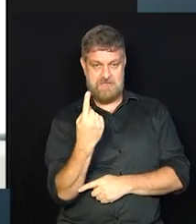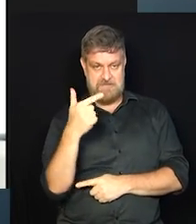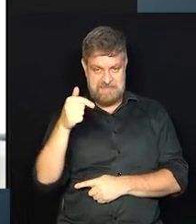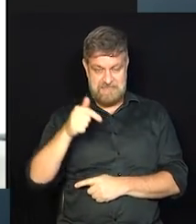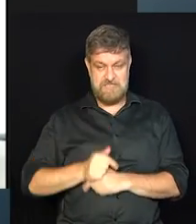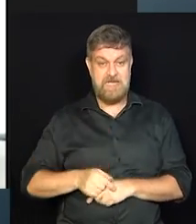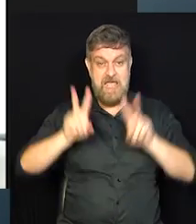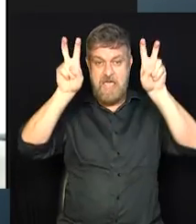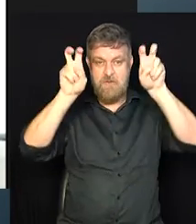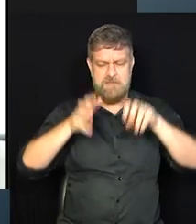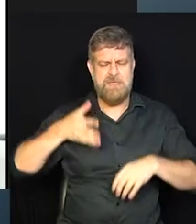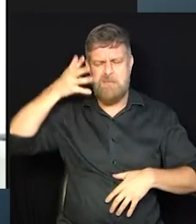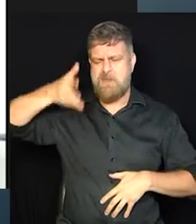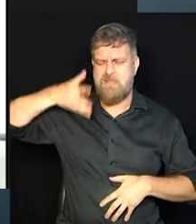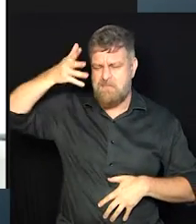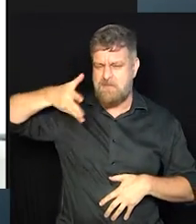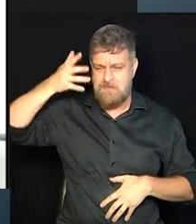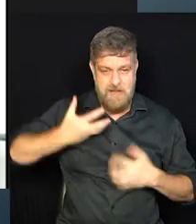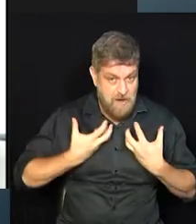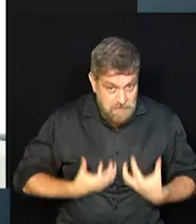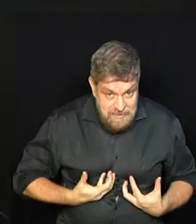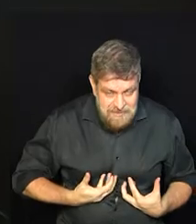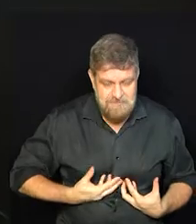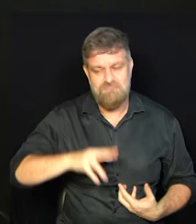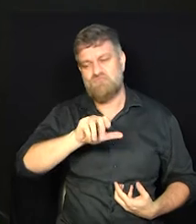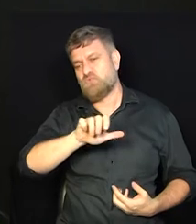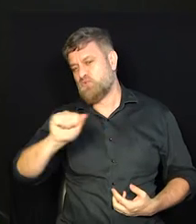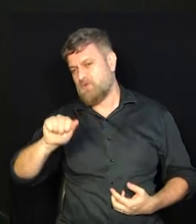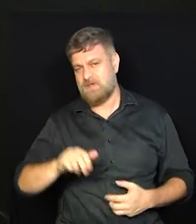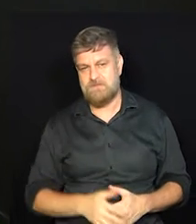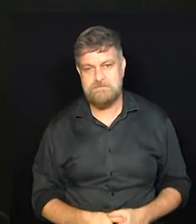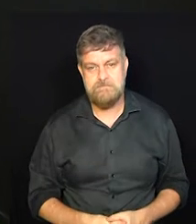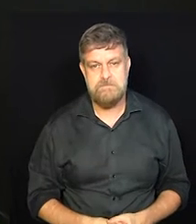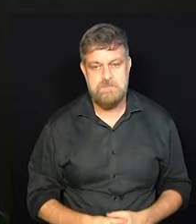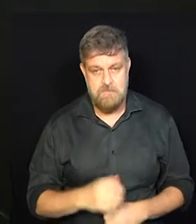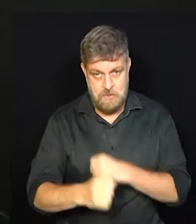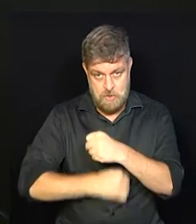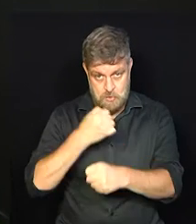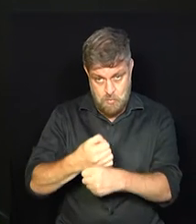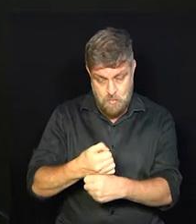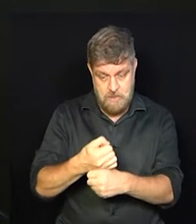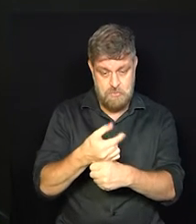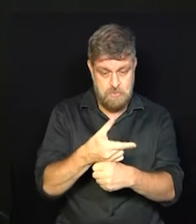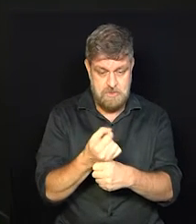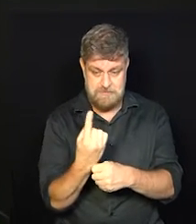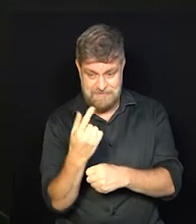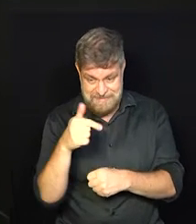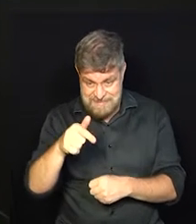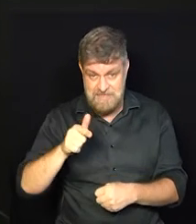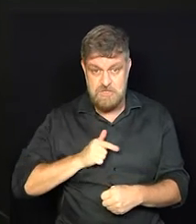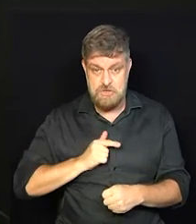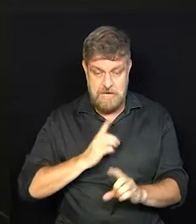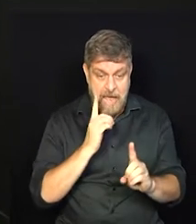está aí um tema que eu não me canso nunca de falar. Bom, em 2017, a gente fazia eventos presenciais